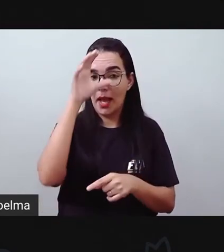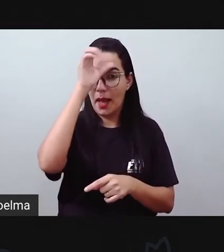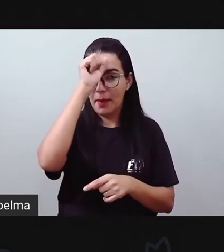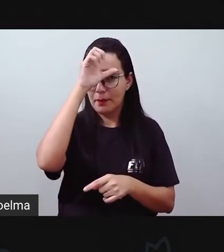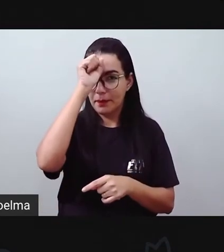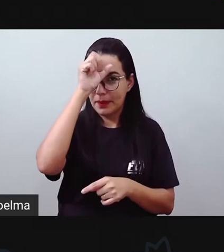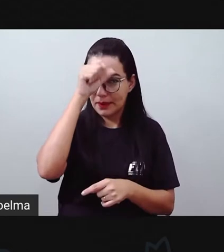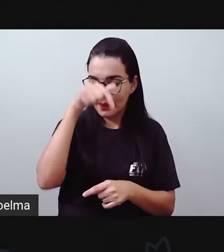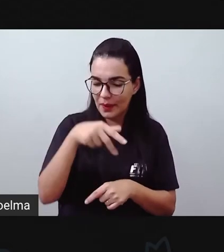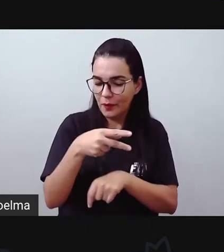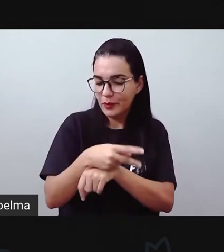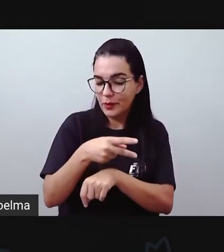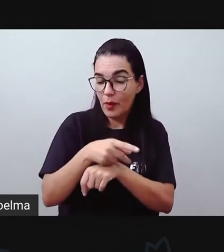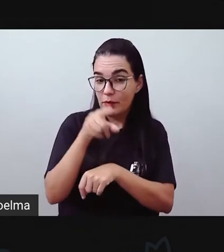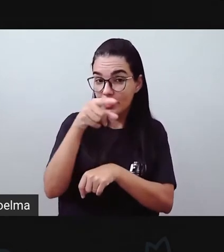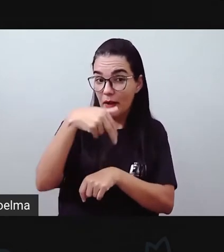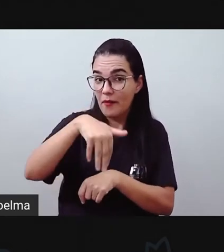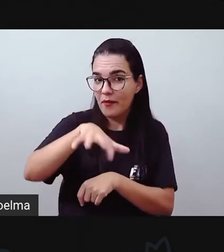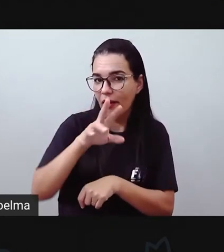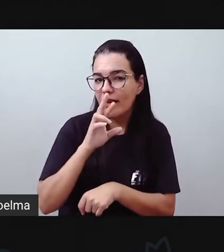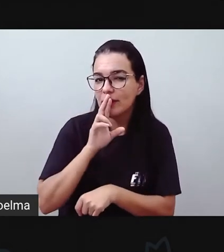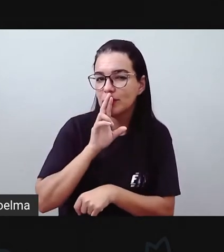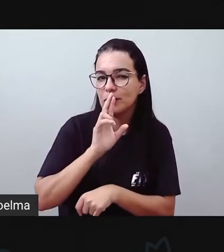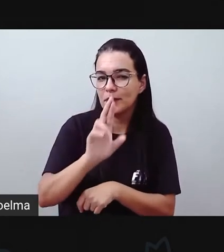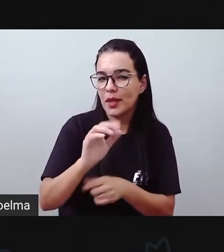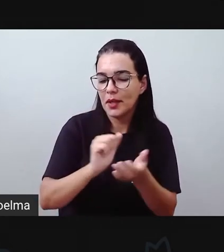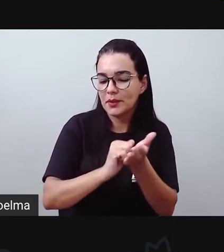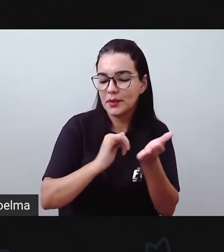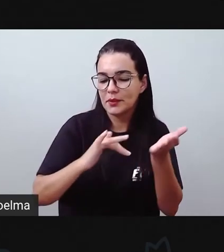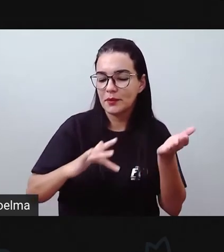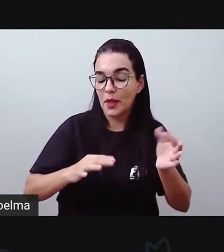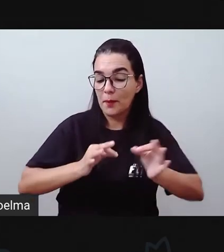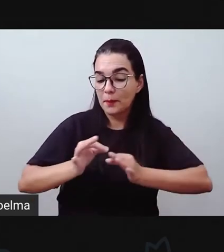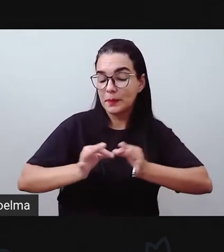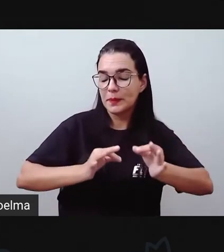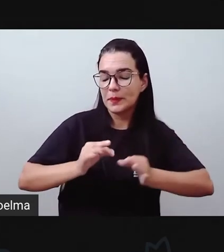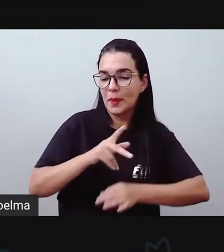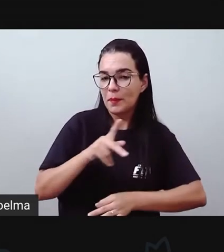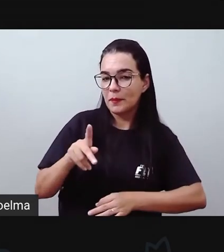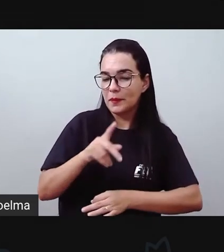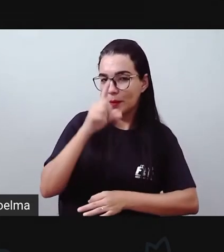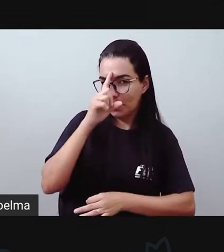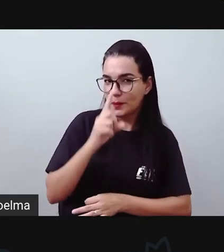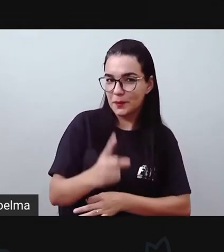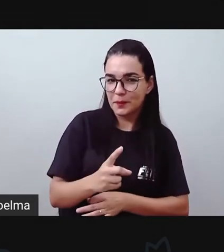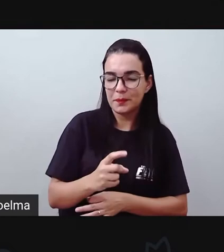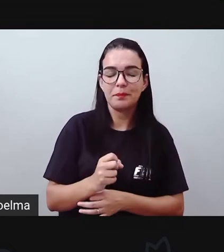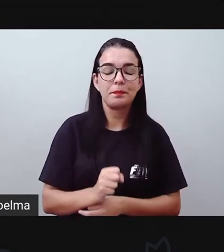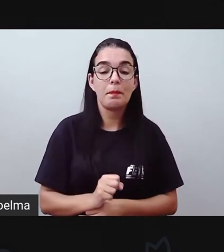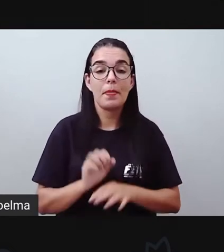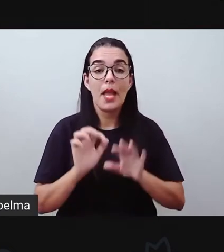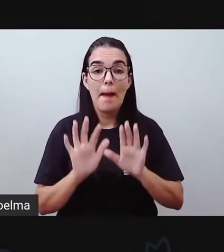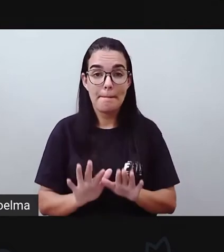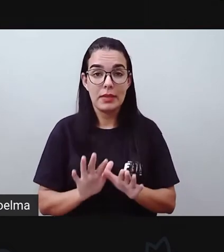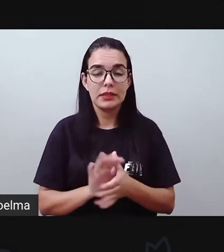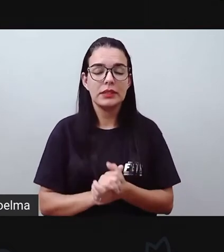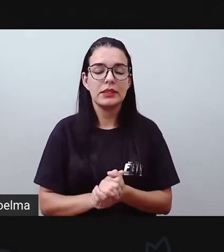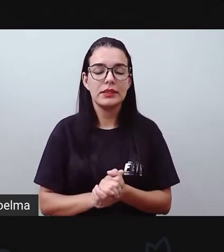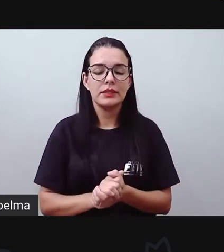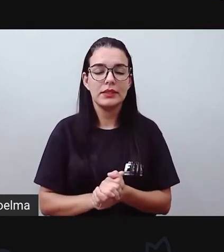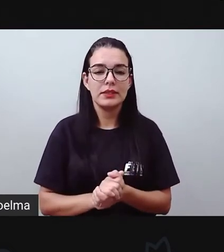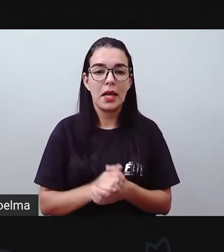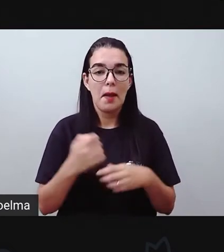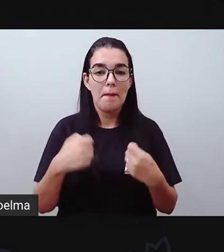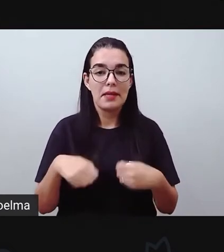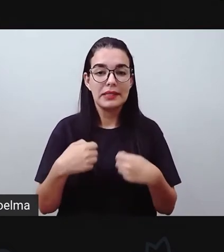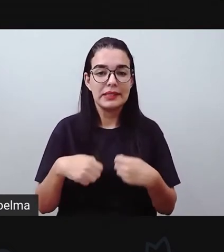vai responder as atividades programadas por seu professor ou por sua professora. Mas aí, para isso, você